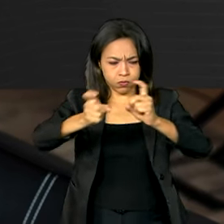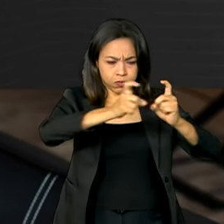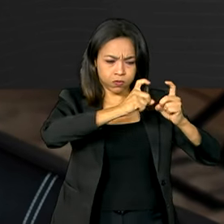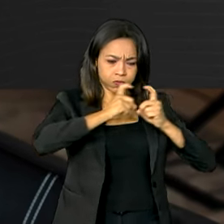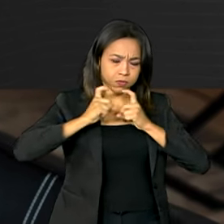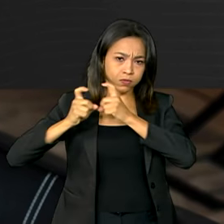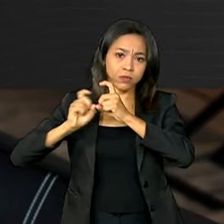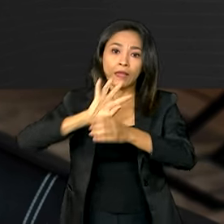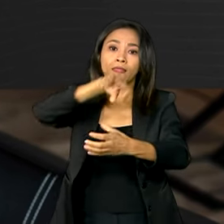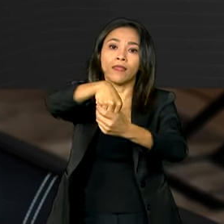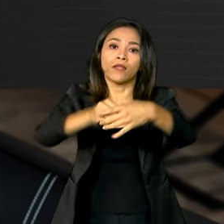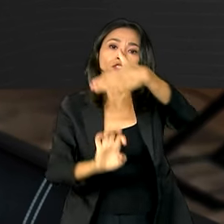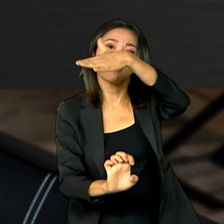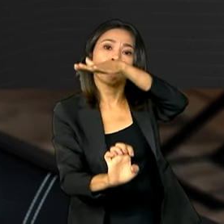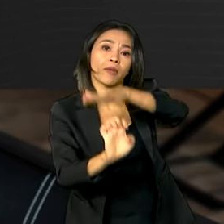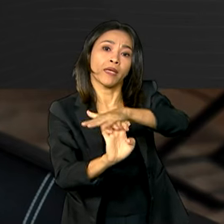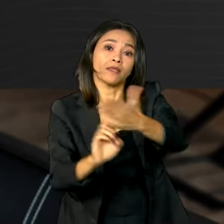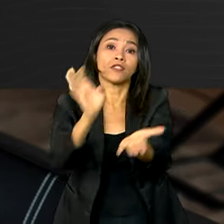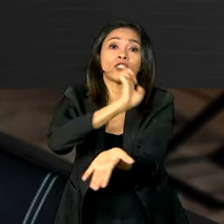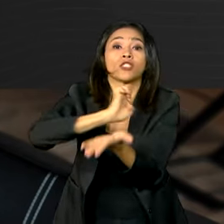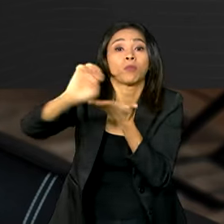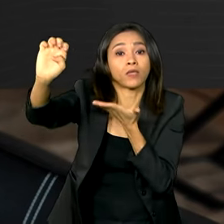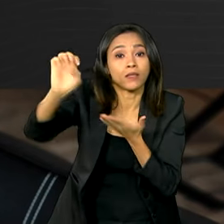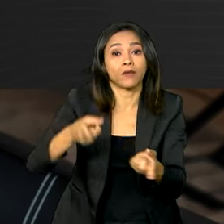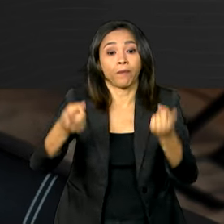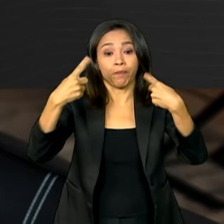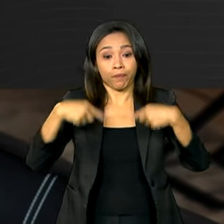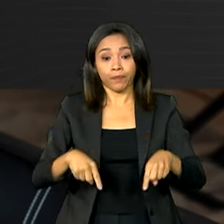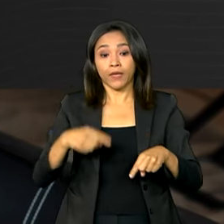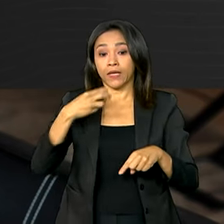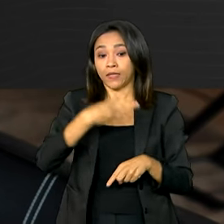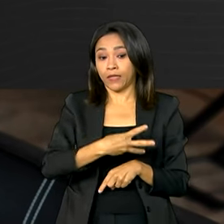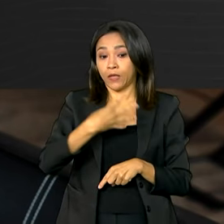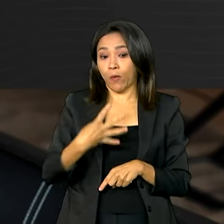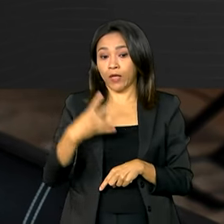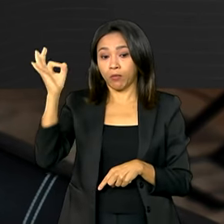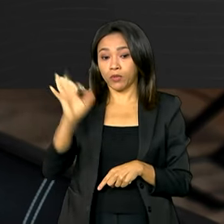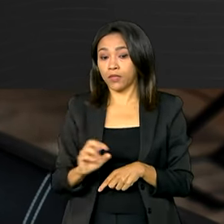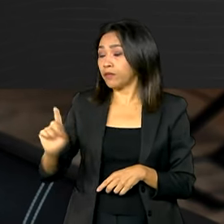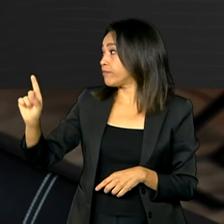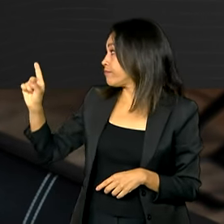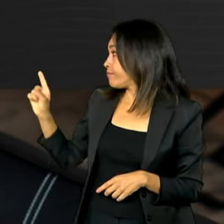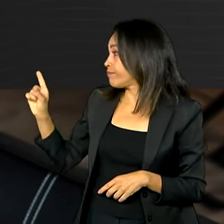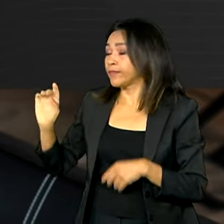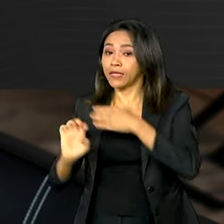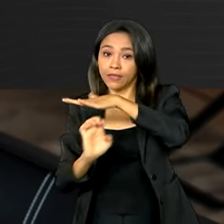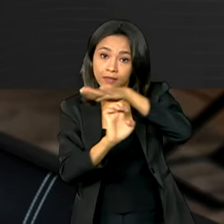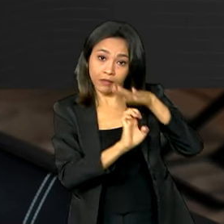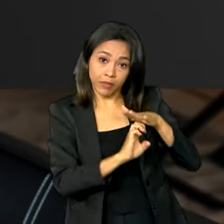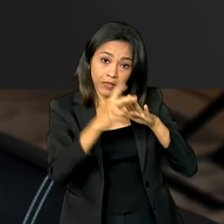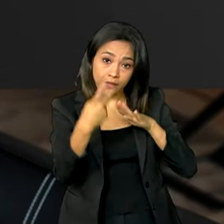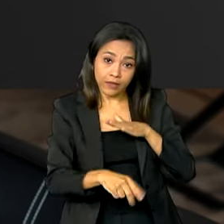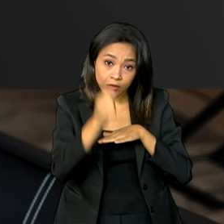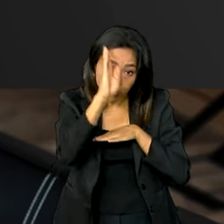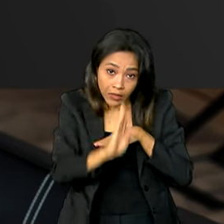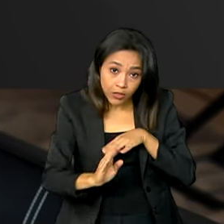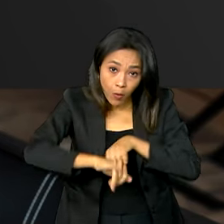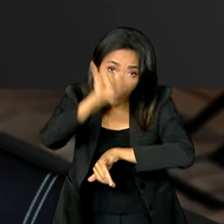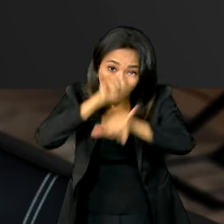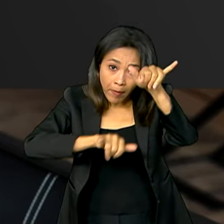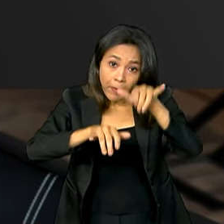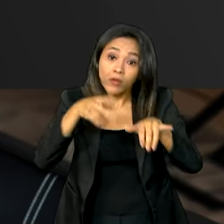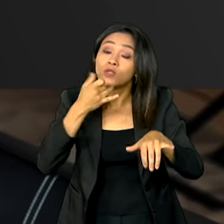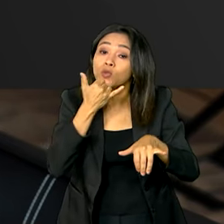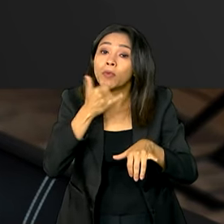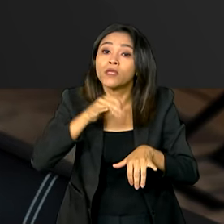em empresas exportadoras e 34% nas empresas domésticas. O salário